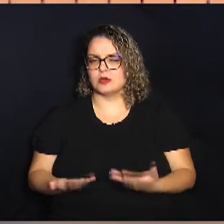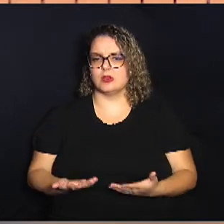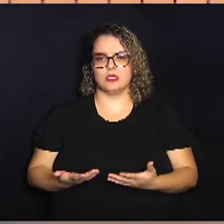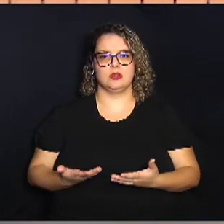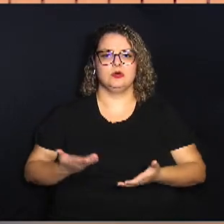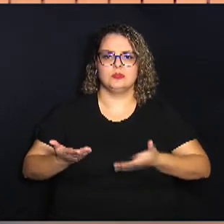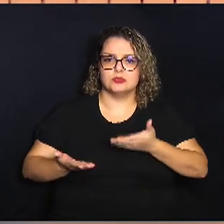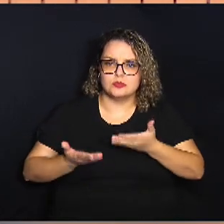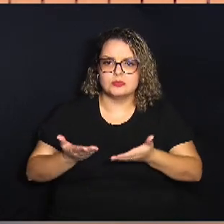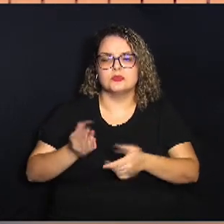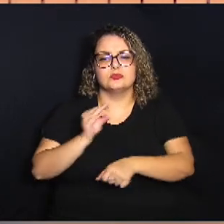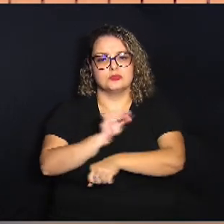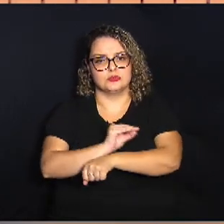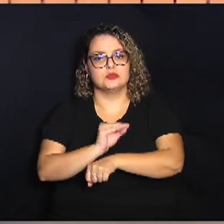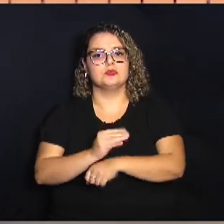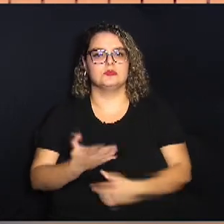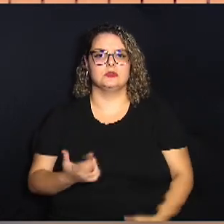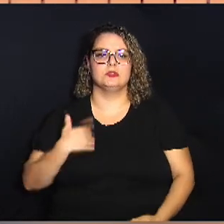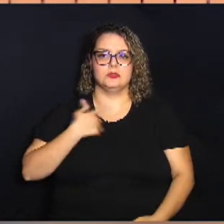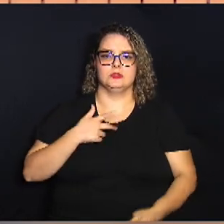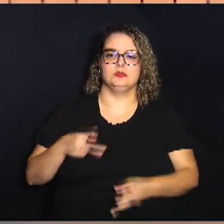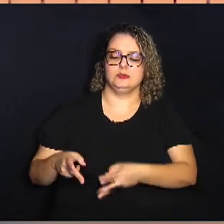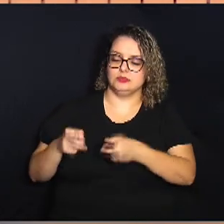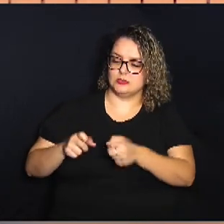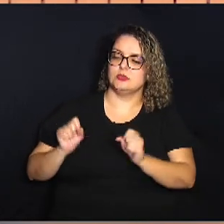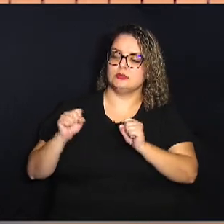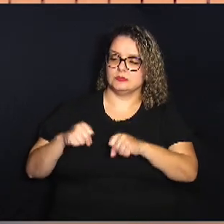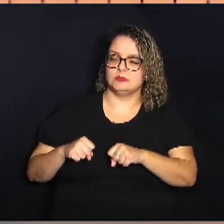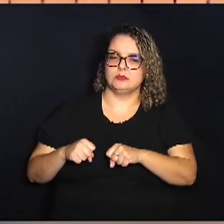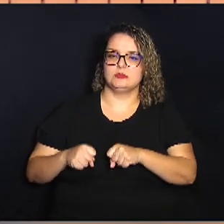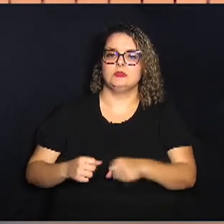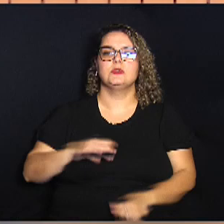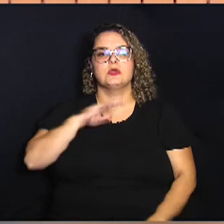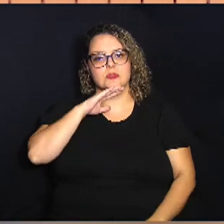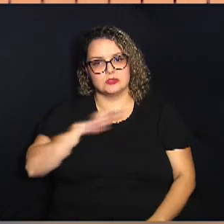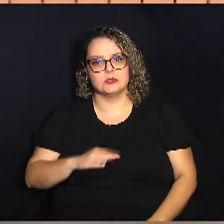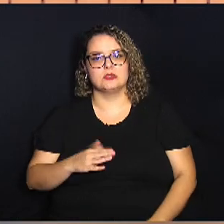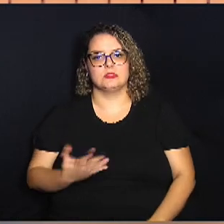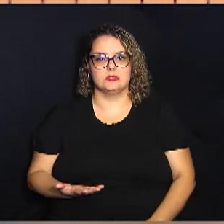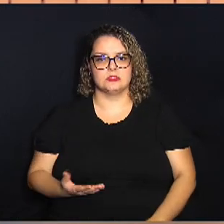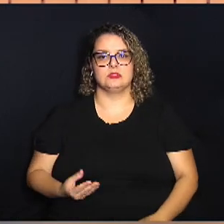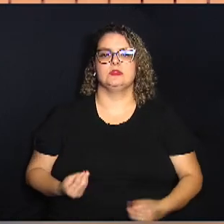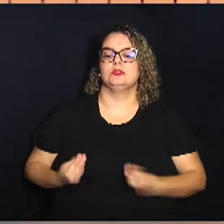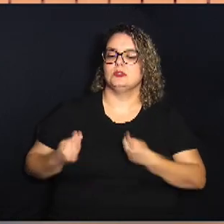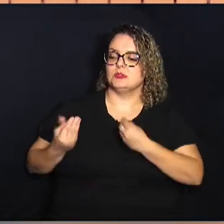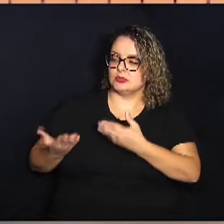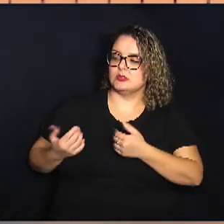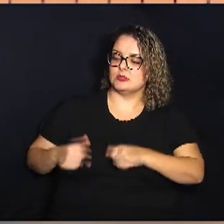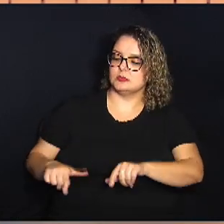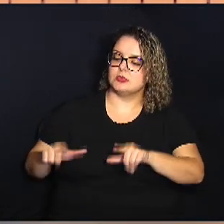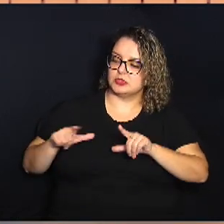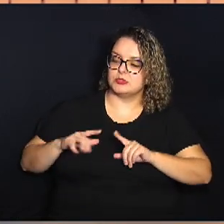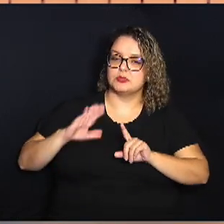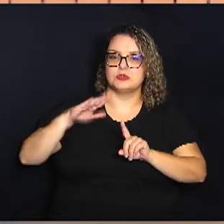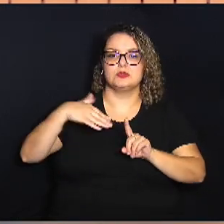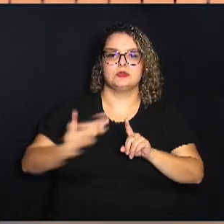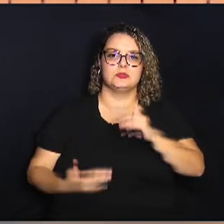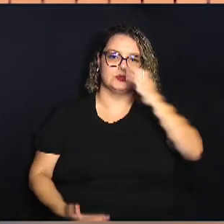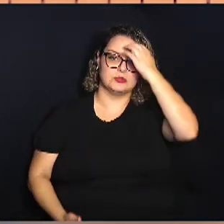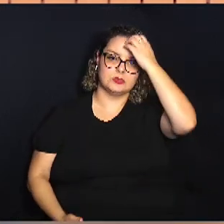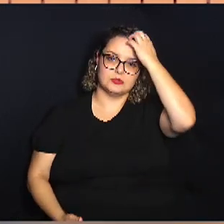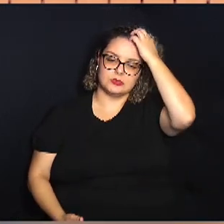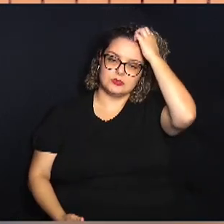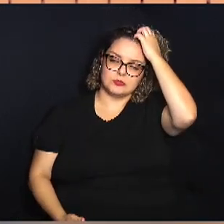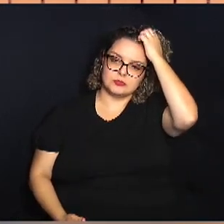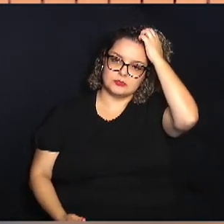e a gente tem que reconhecer e nessa tarde a gente reconhece entregando essa honraria para o senhor